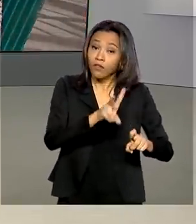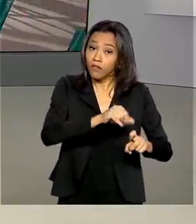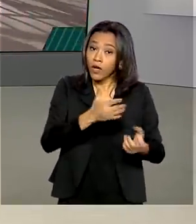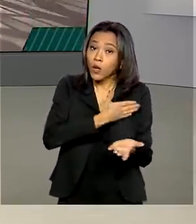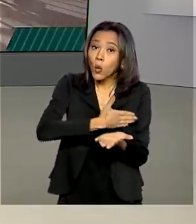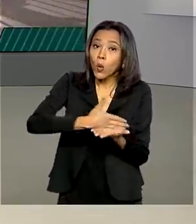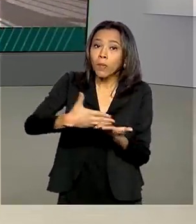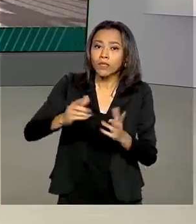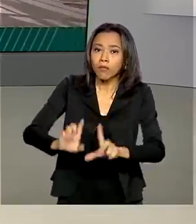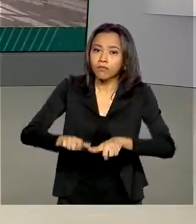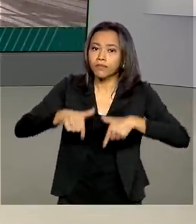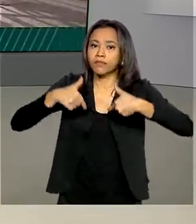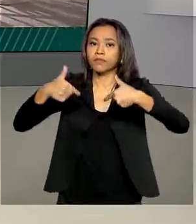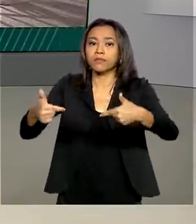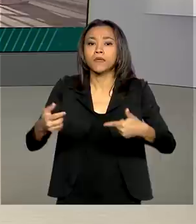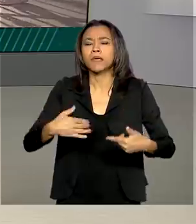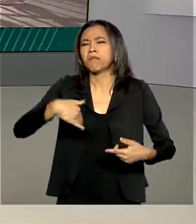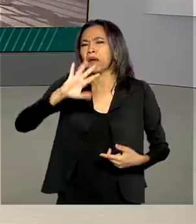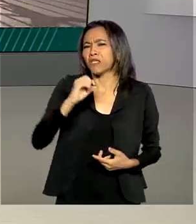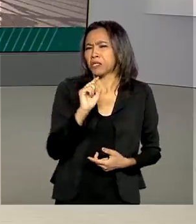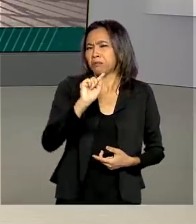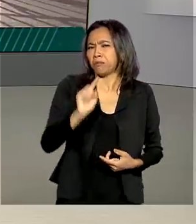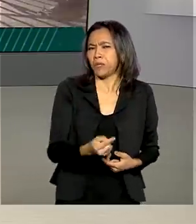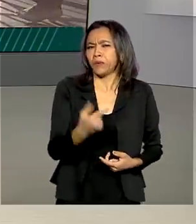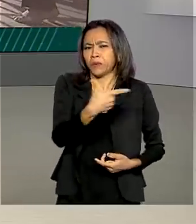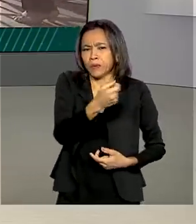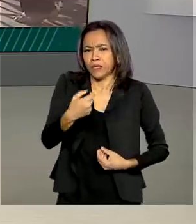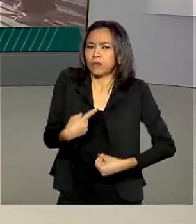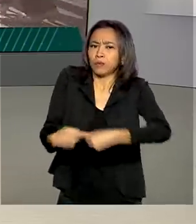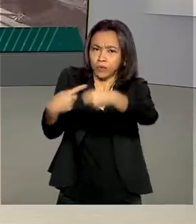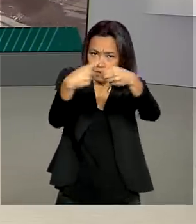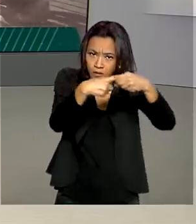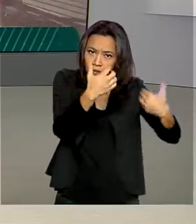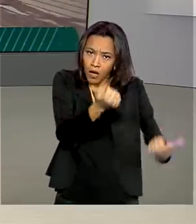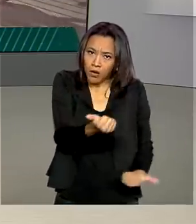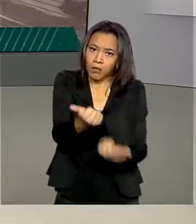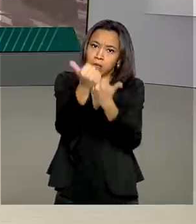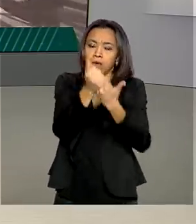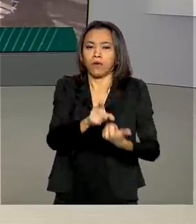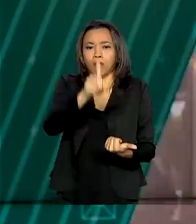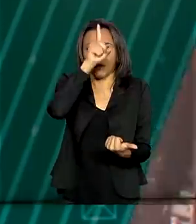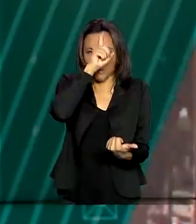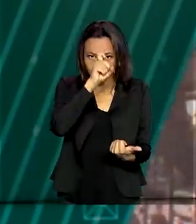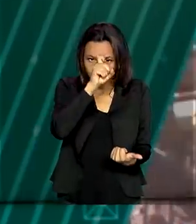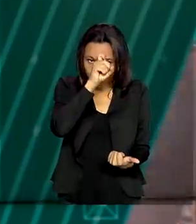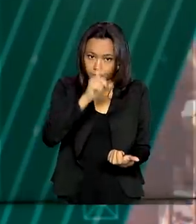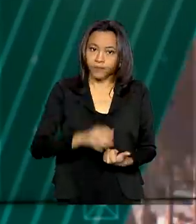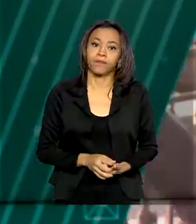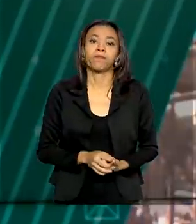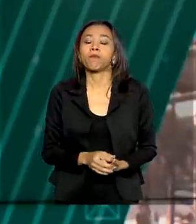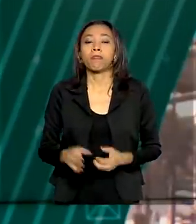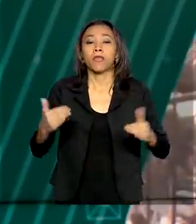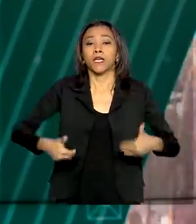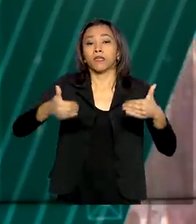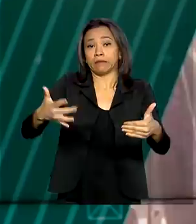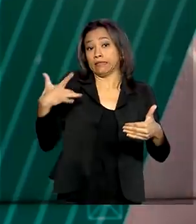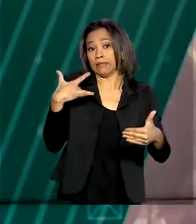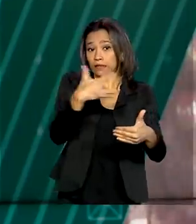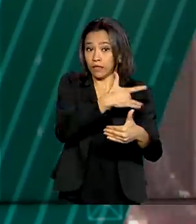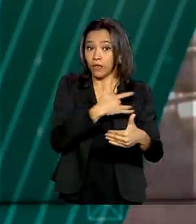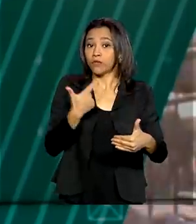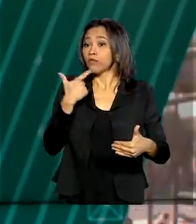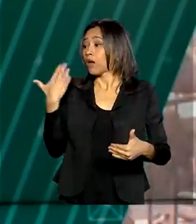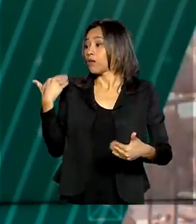em mais de 1.200 municípios e reforçar o atendimento nos postos de saúde. E o Ministério da Saúde anunciou